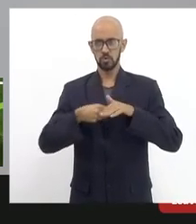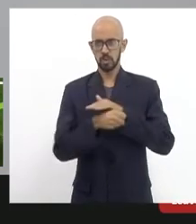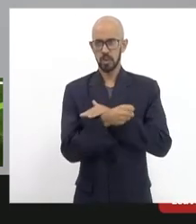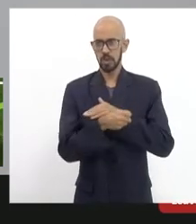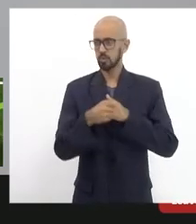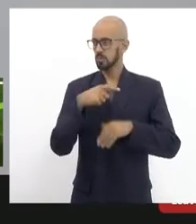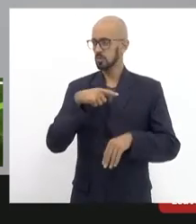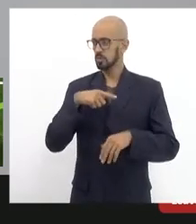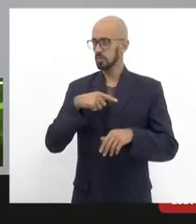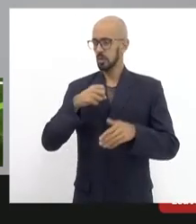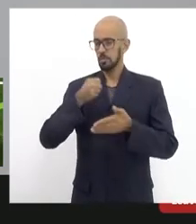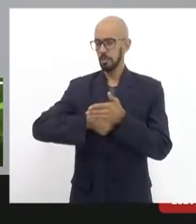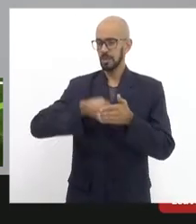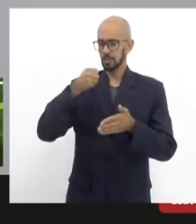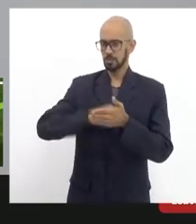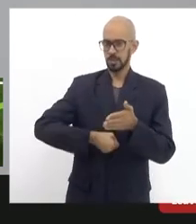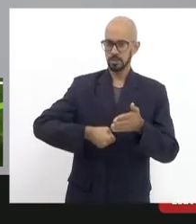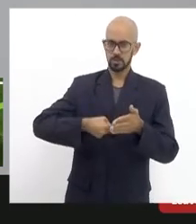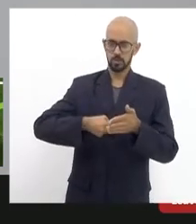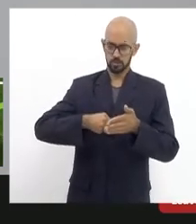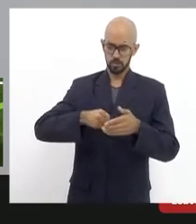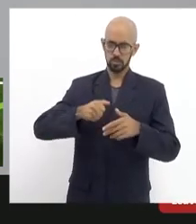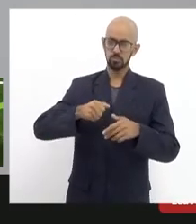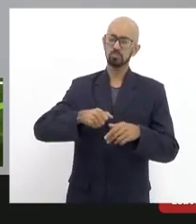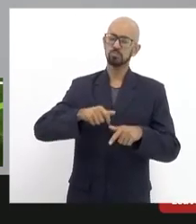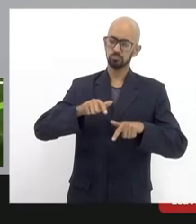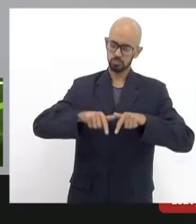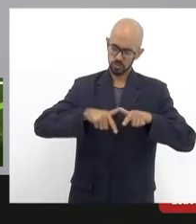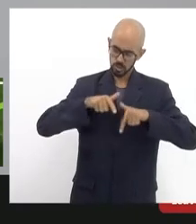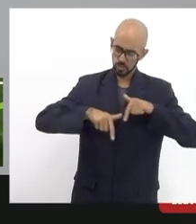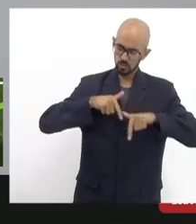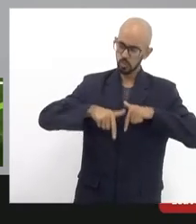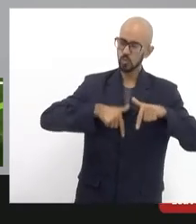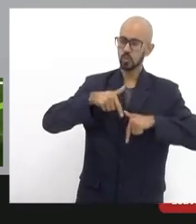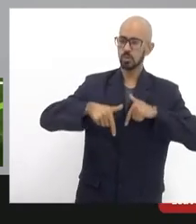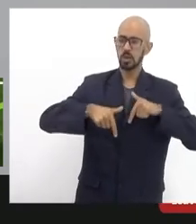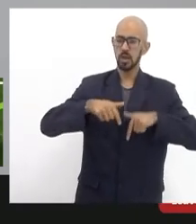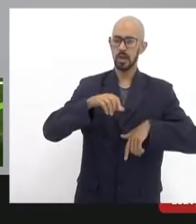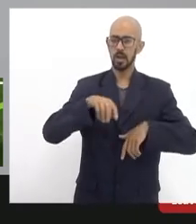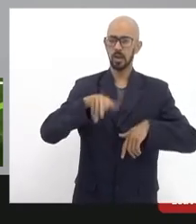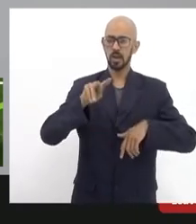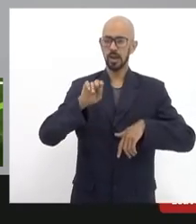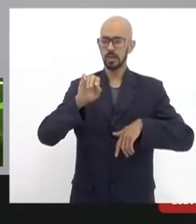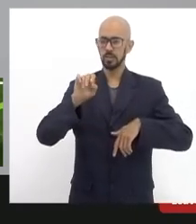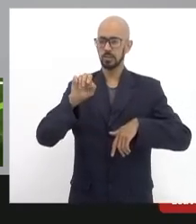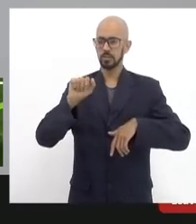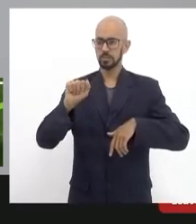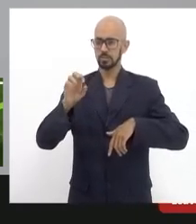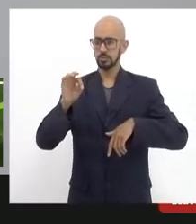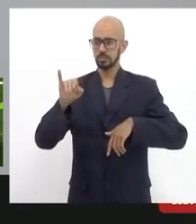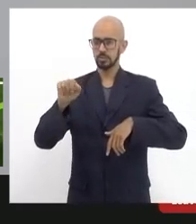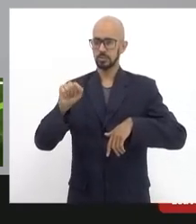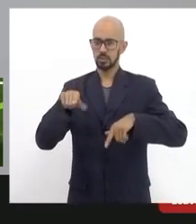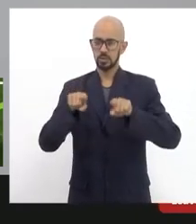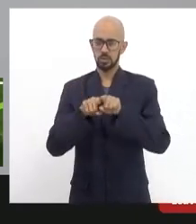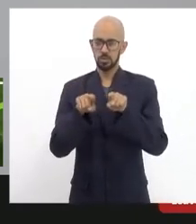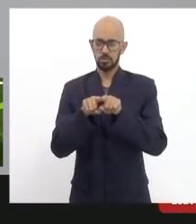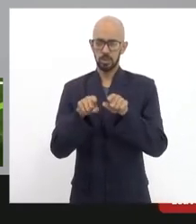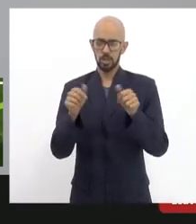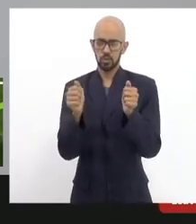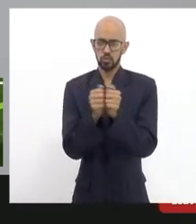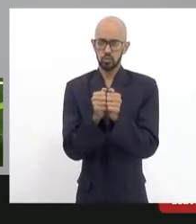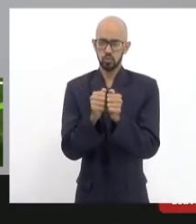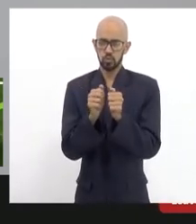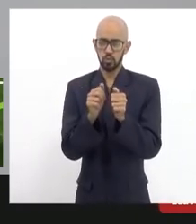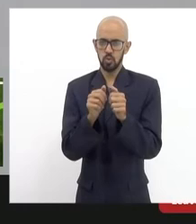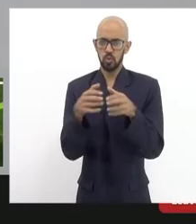participado dessa luta a Clácia Clácia Vieira do nosso mandato está aqui presente é de Santa Tereza tem atuado junto com os movimentos locais